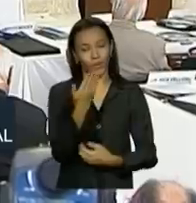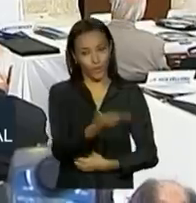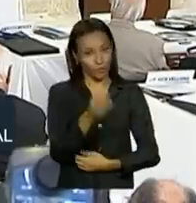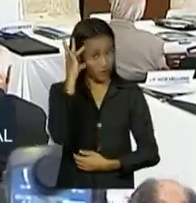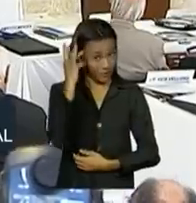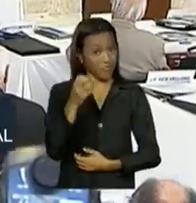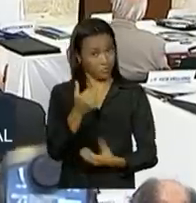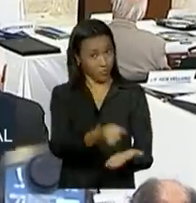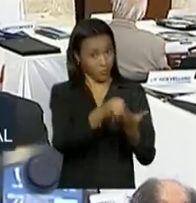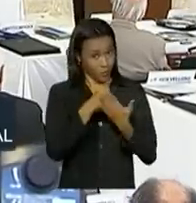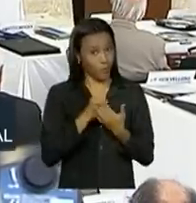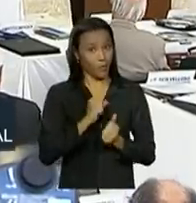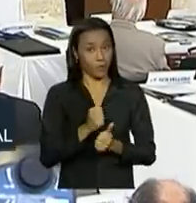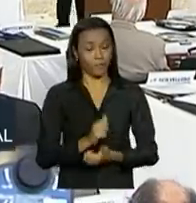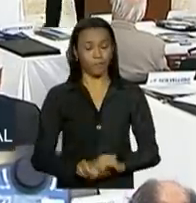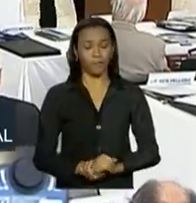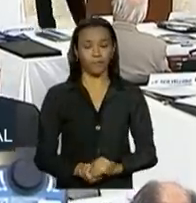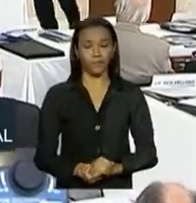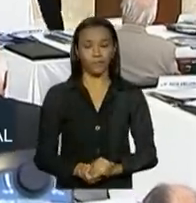Dilma, e conte conosco.